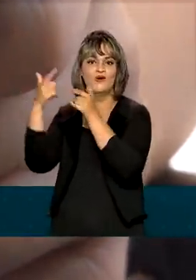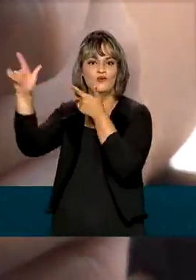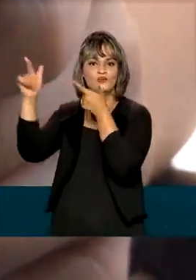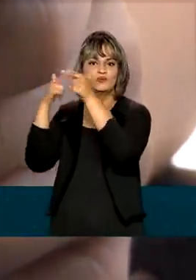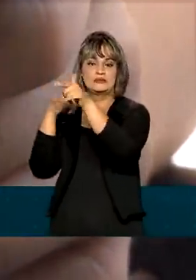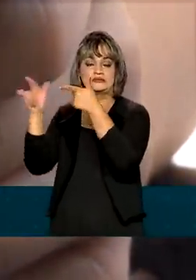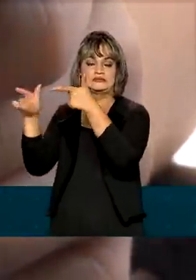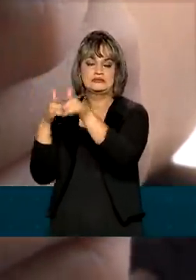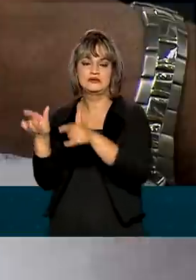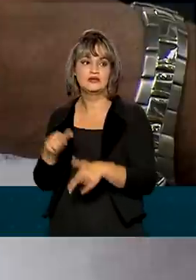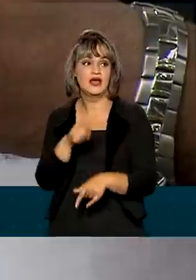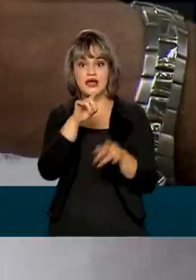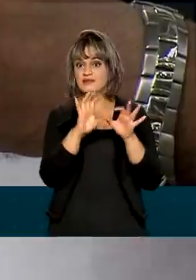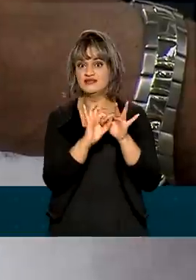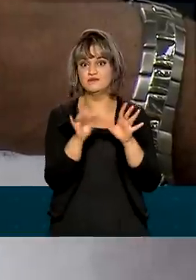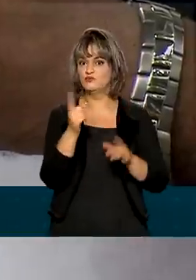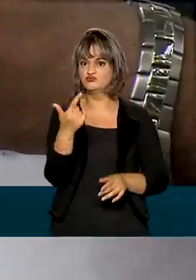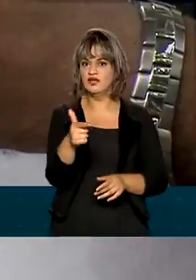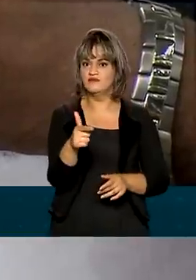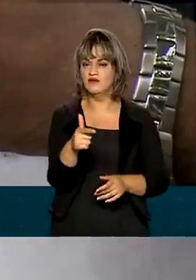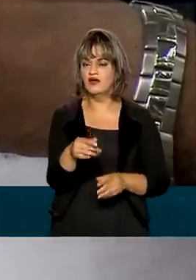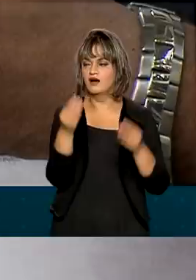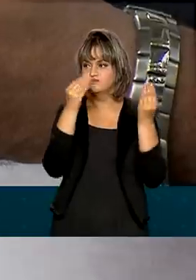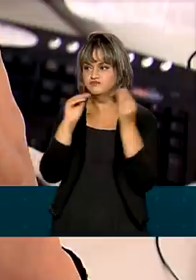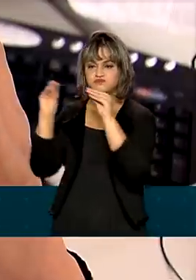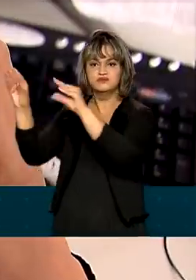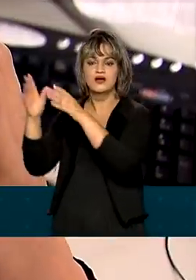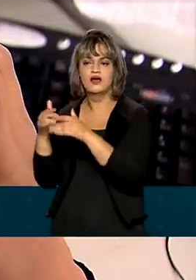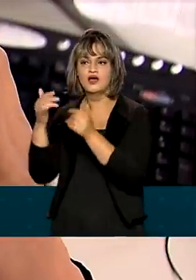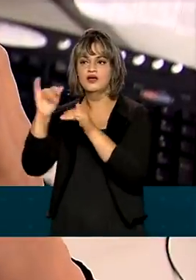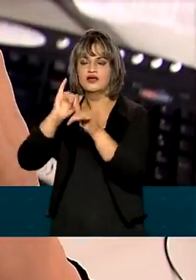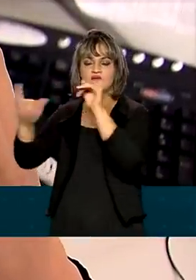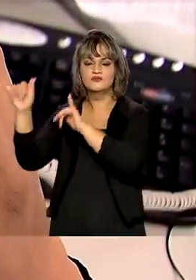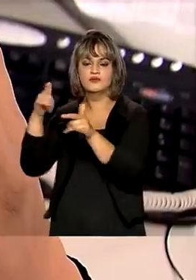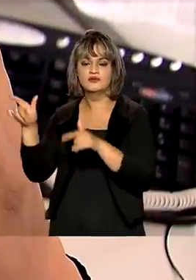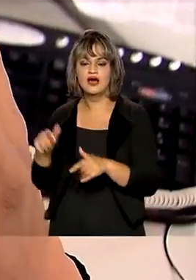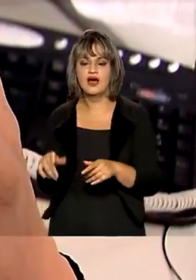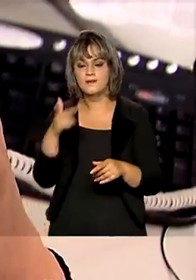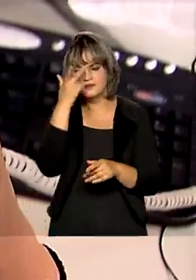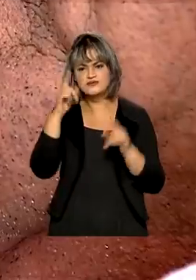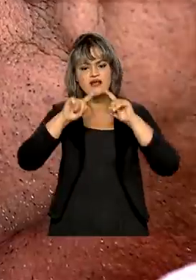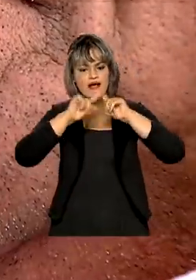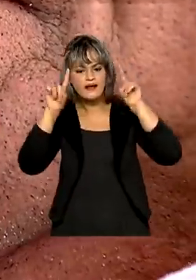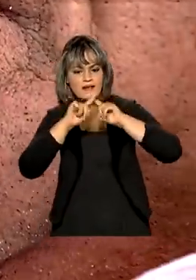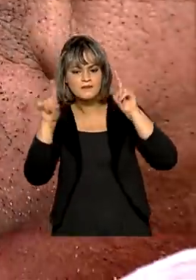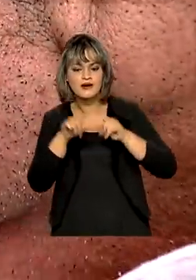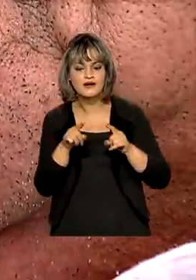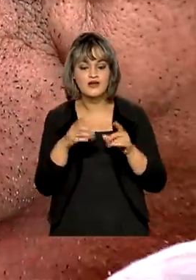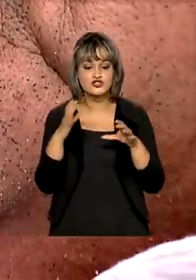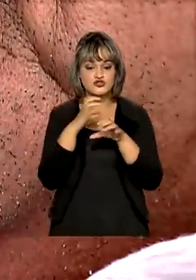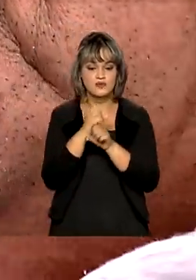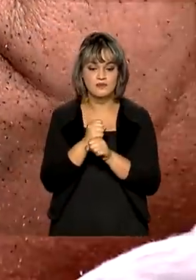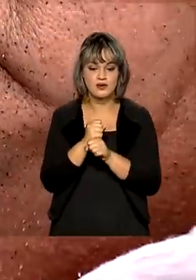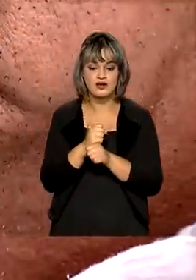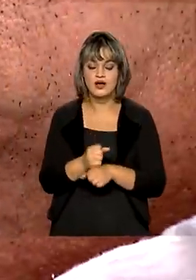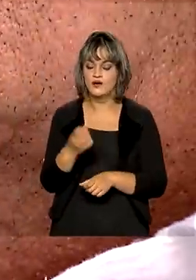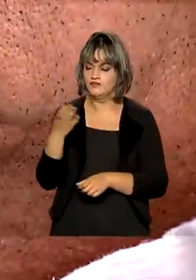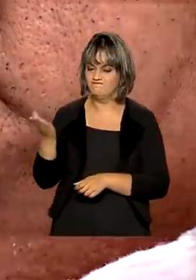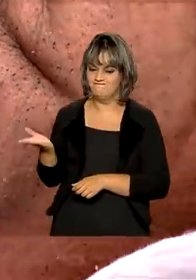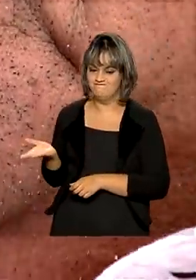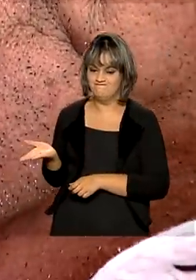repassados sem autorização. E no mesmo período, as reclamações nesse sentido chegaram a mais de